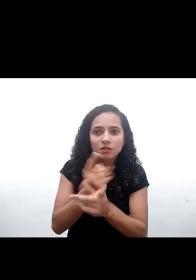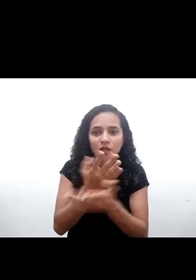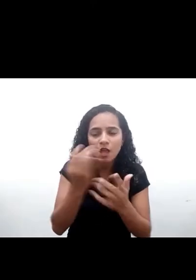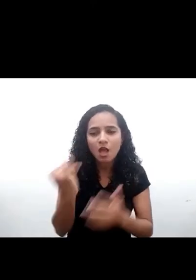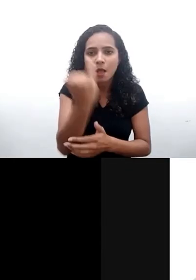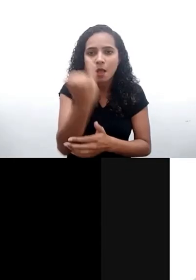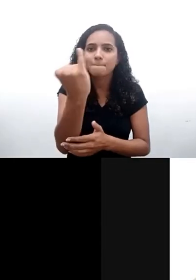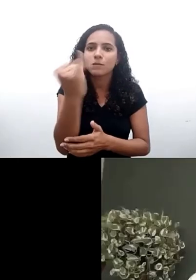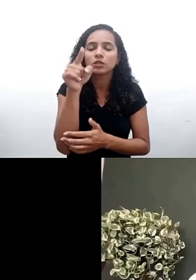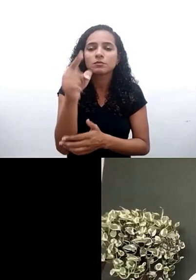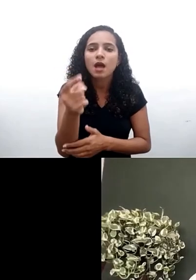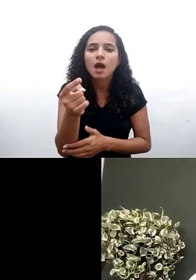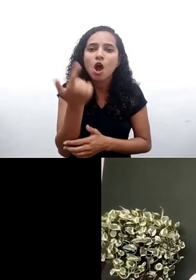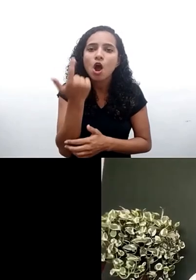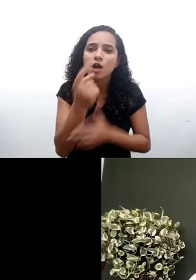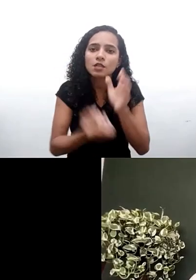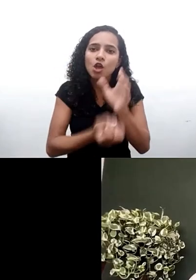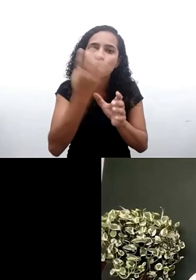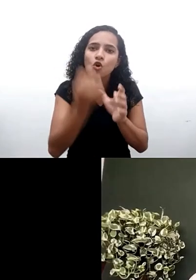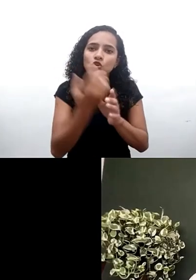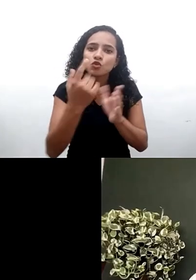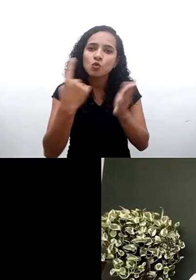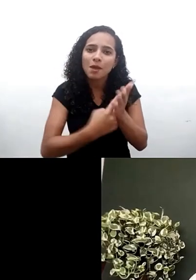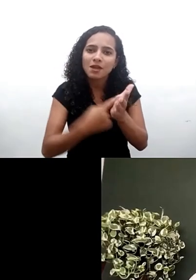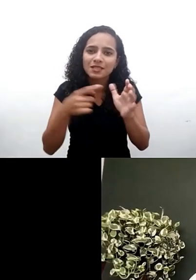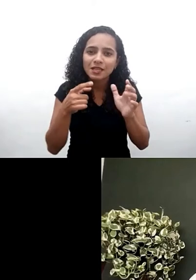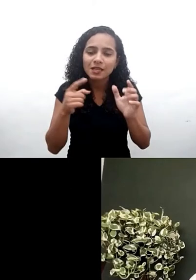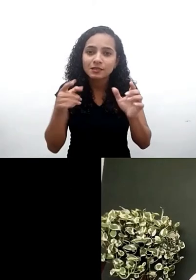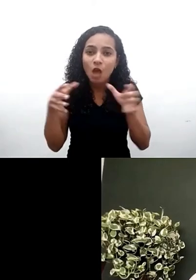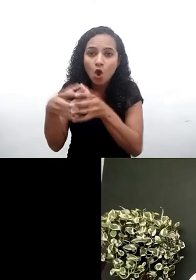a gente poder construir uma agenda coletiva sobre esse assunto nos próximos anos